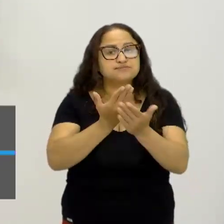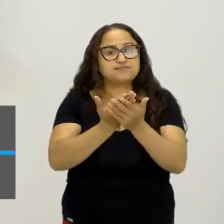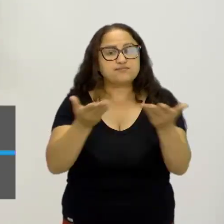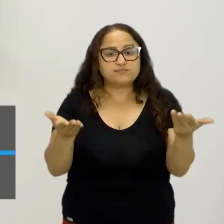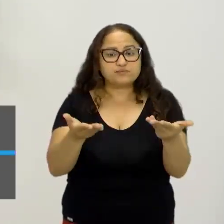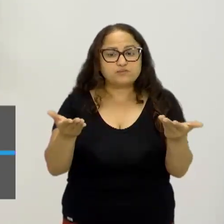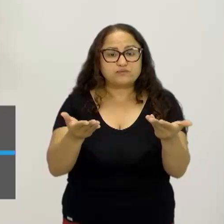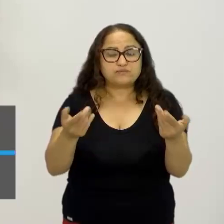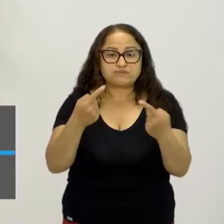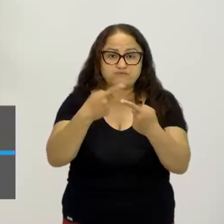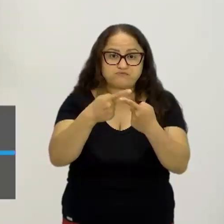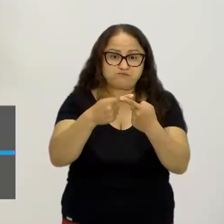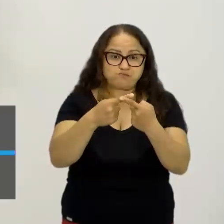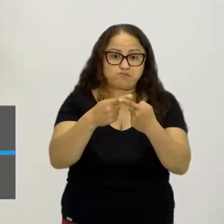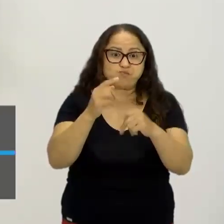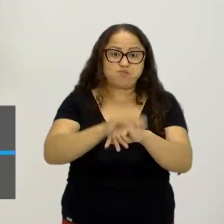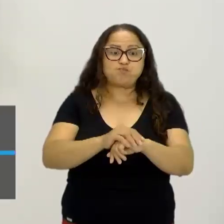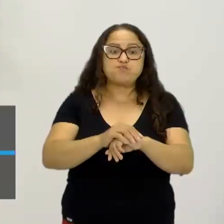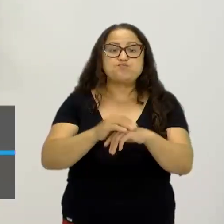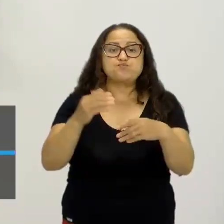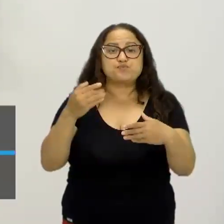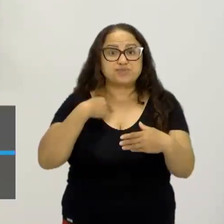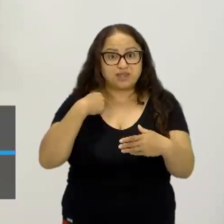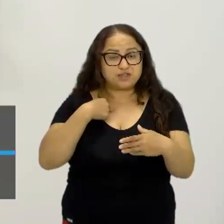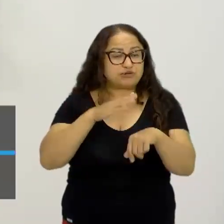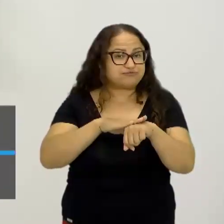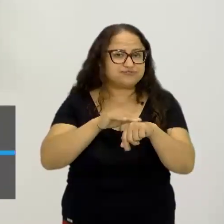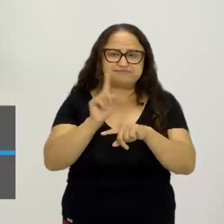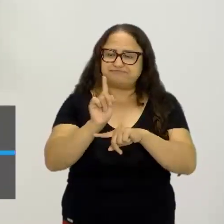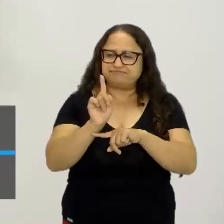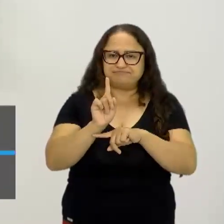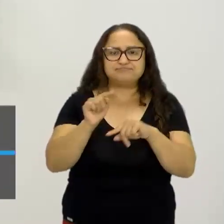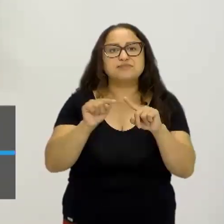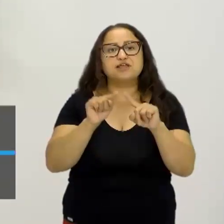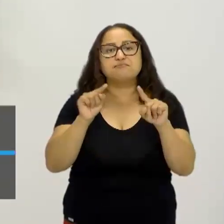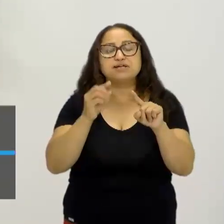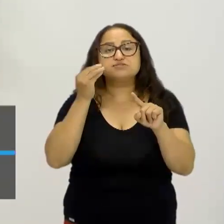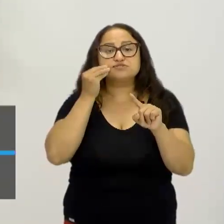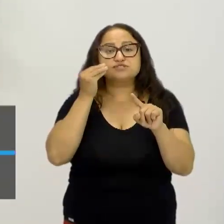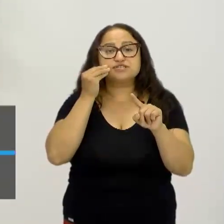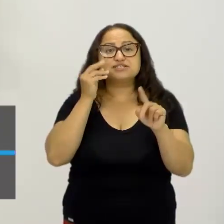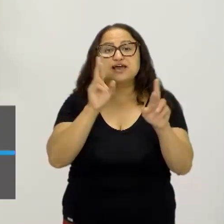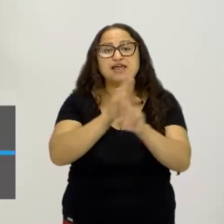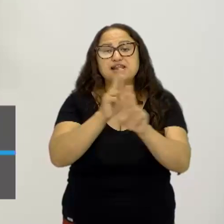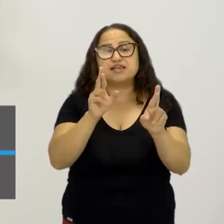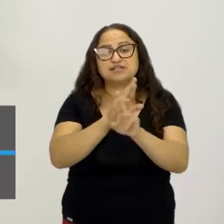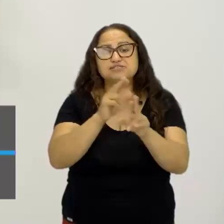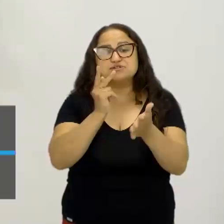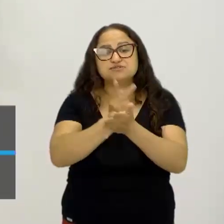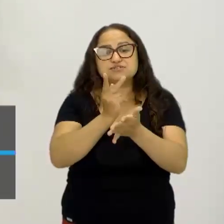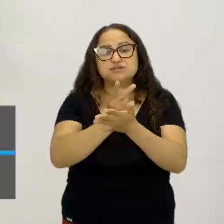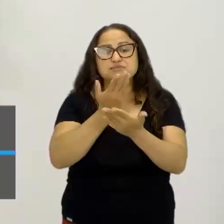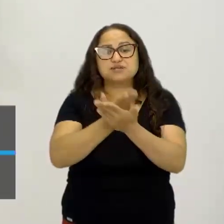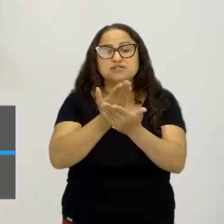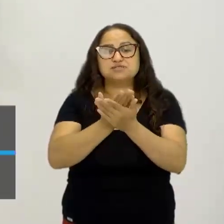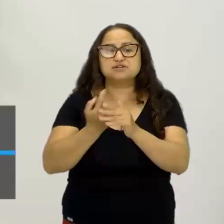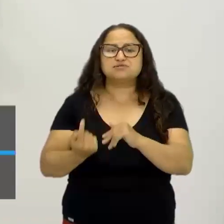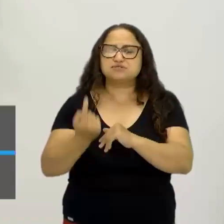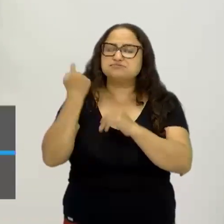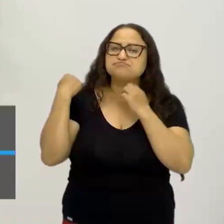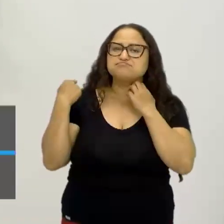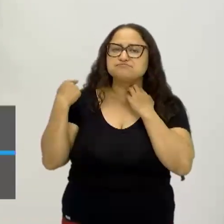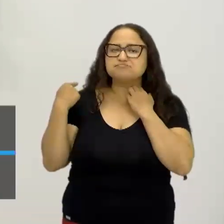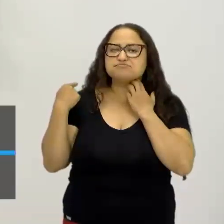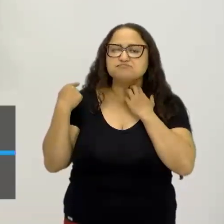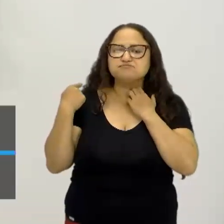porque como esses slides não foram produzidos por mim, eu vou tentar fazer uma relação com as aulas que eu dei anteriormente.